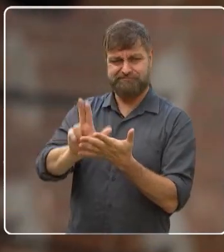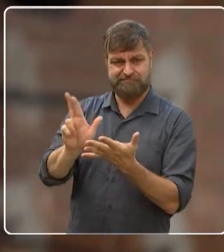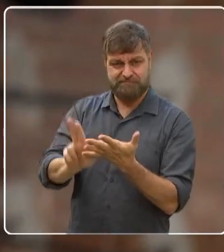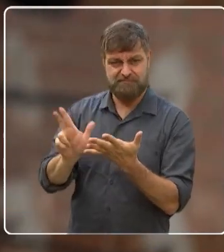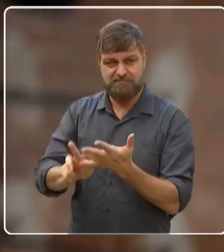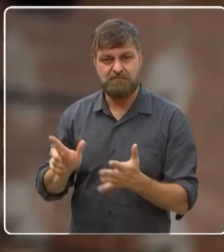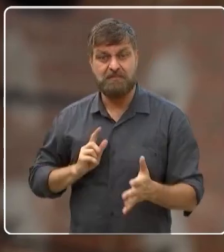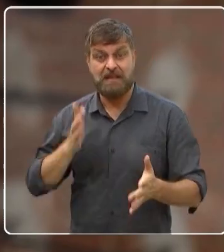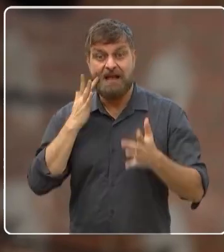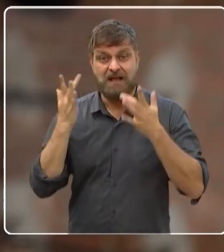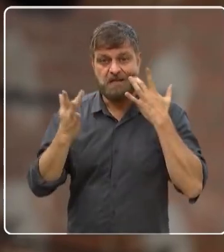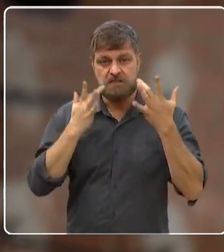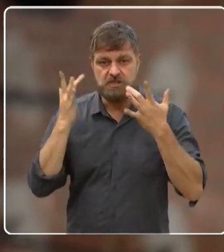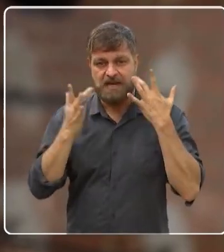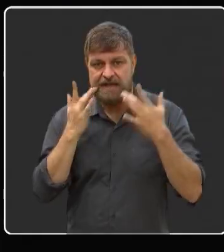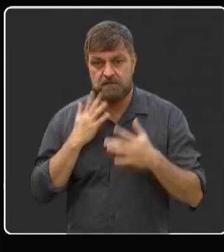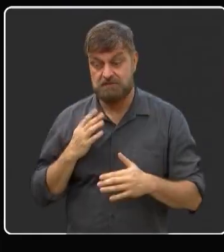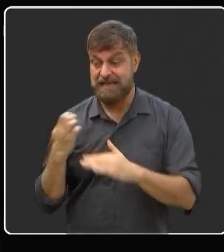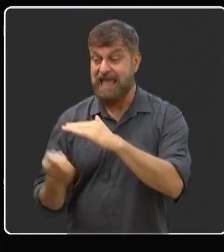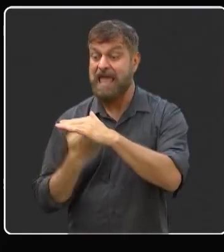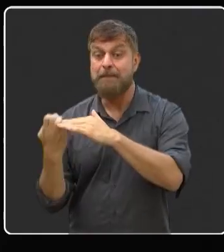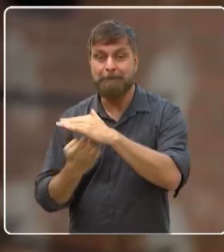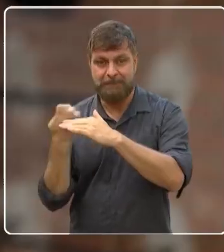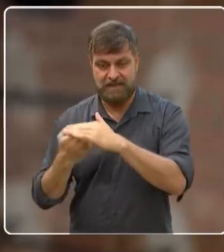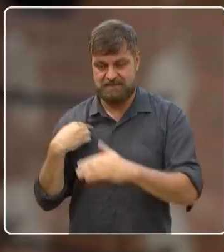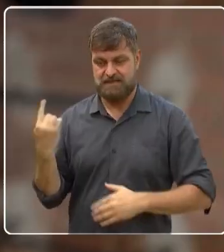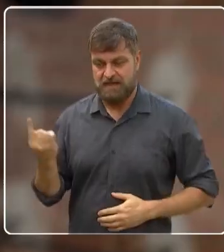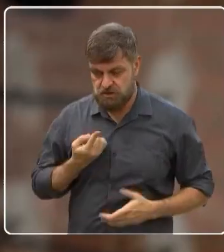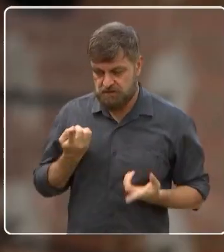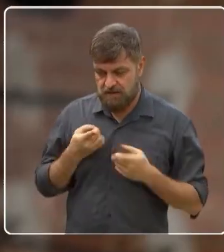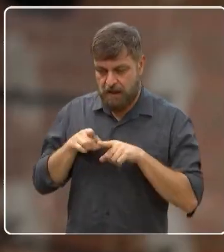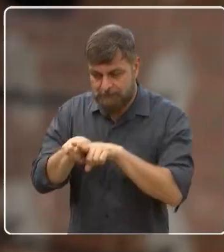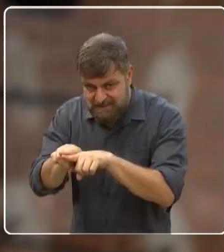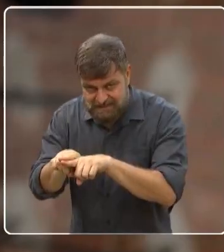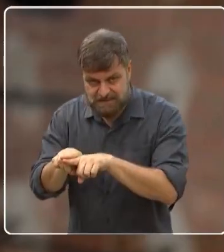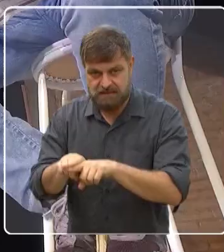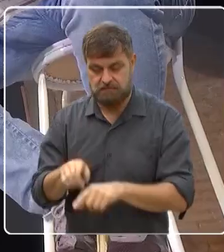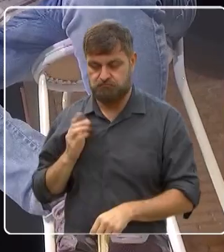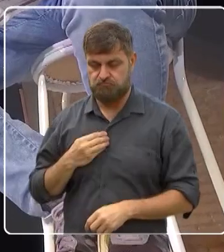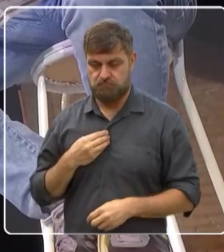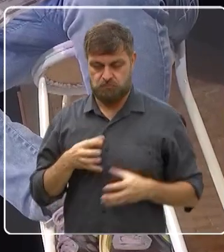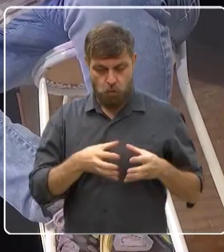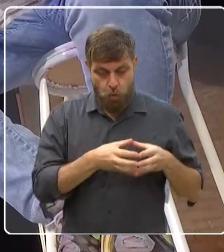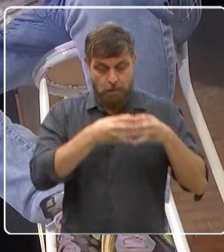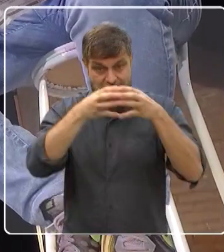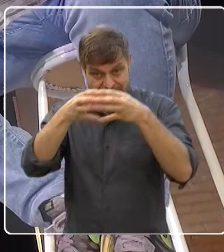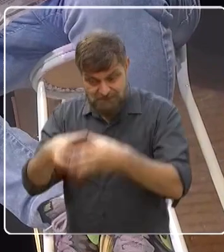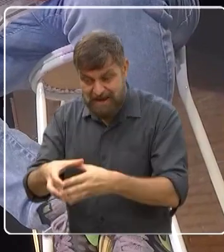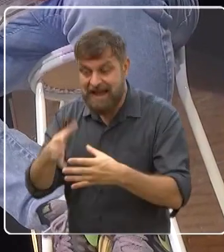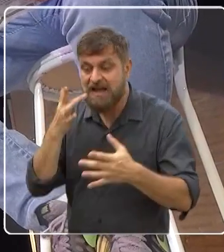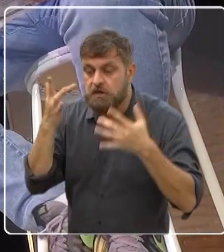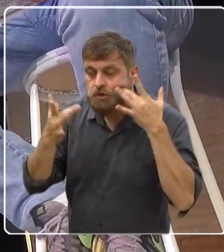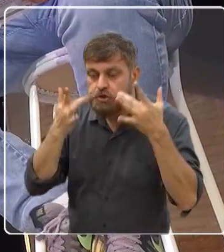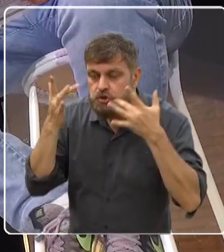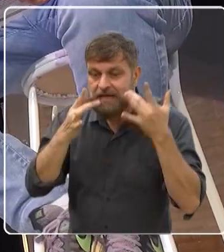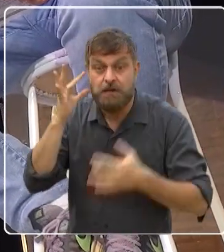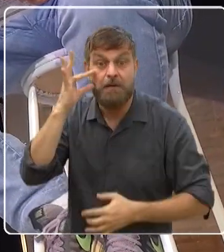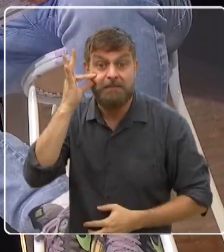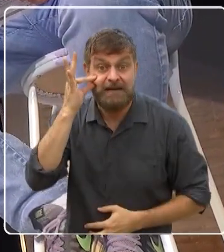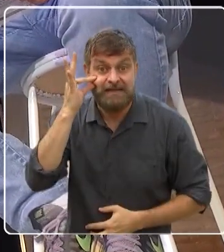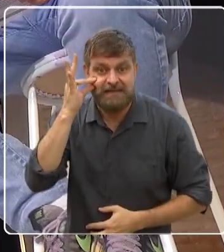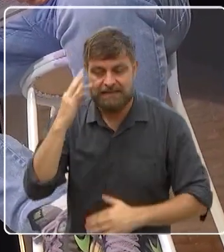são peças empresariais. Então a gente tem uma parceria com muitas empresas, onde a gente faz pra eles